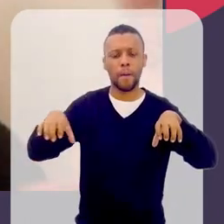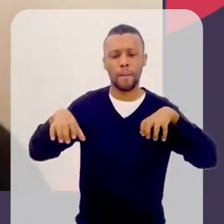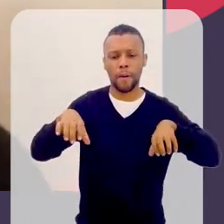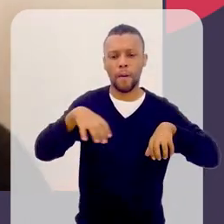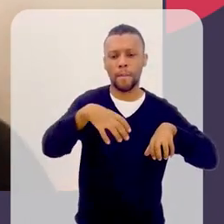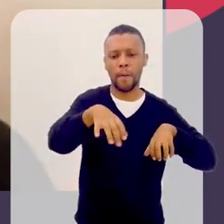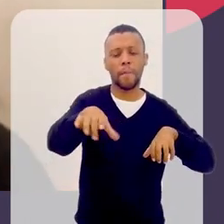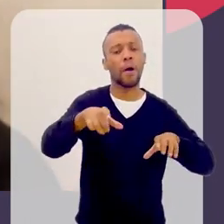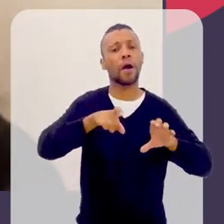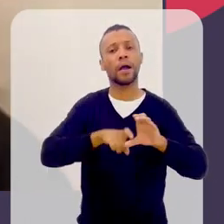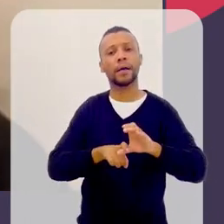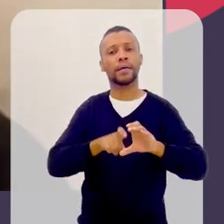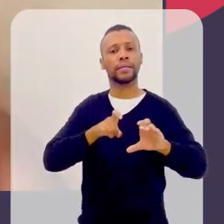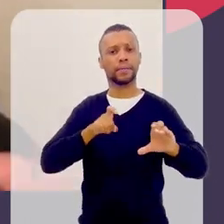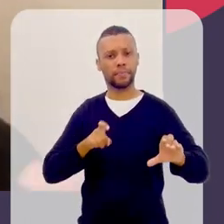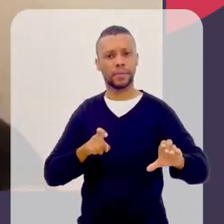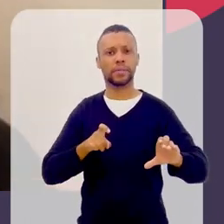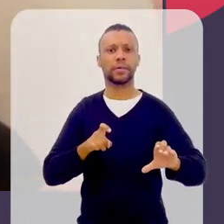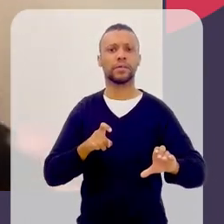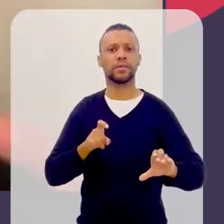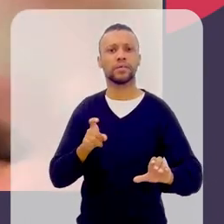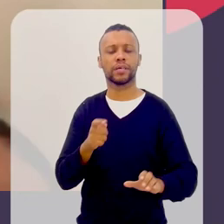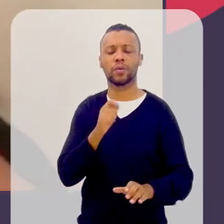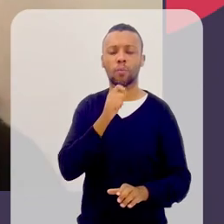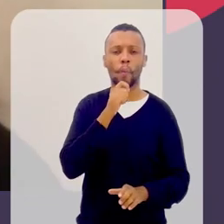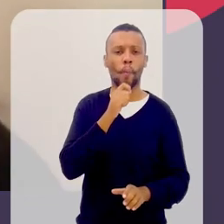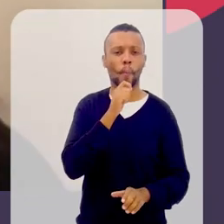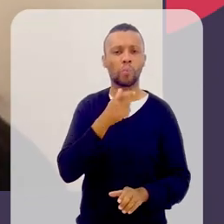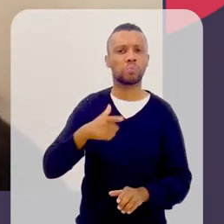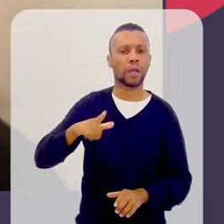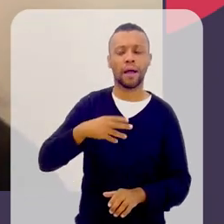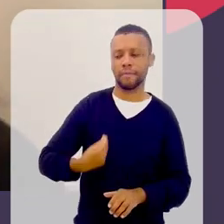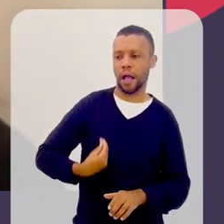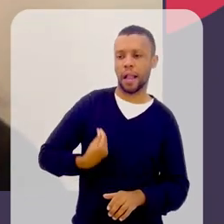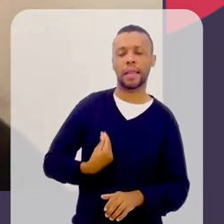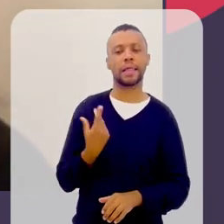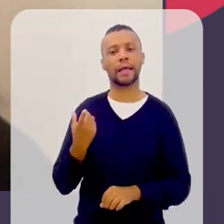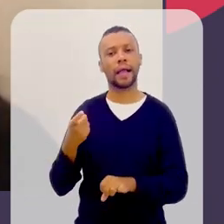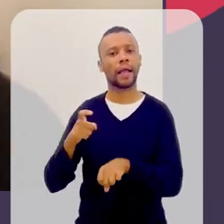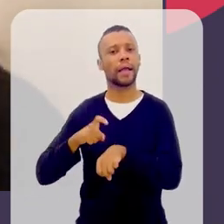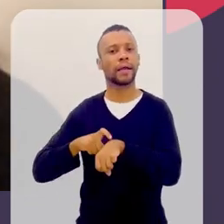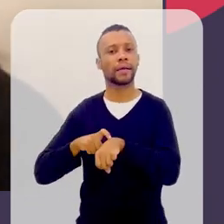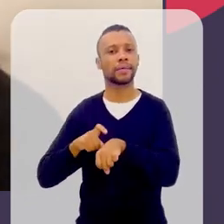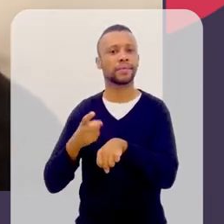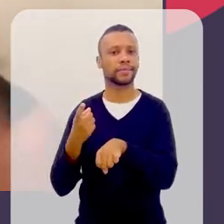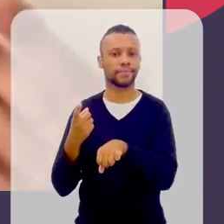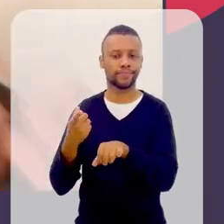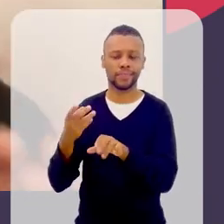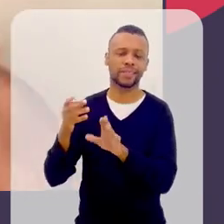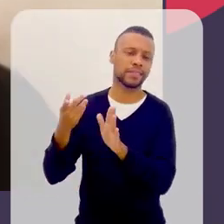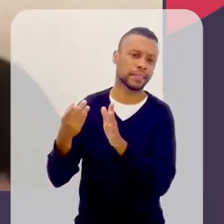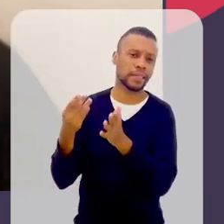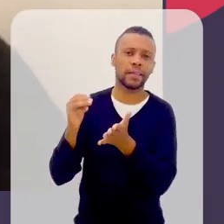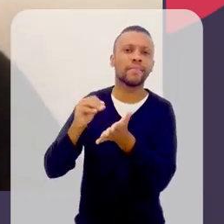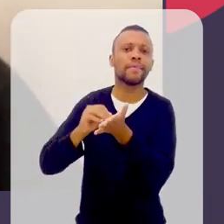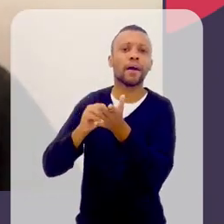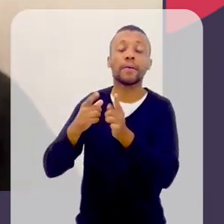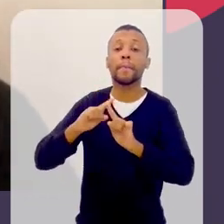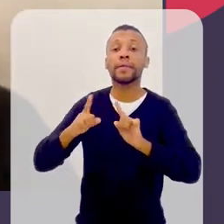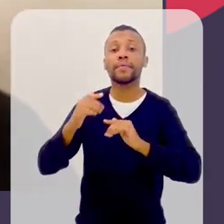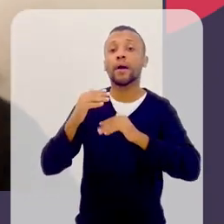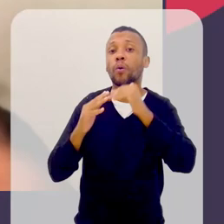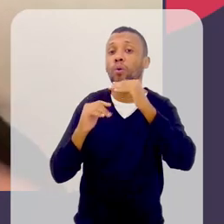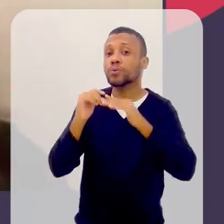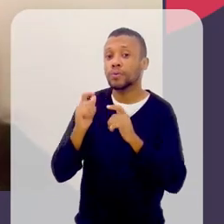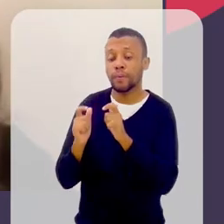independentes. Que não estavam ali, enfim, ainda, mas estavam construindo o solo